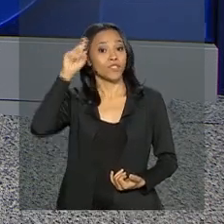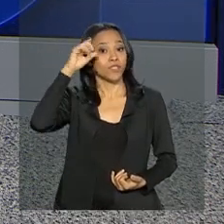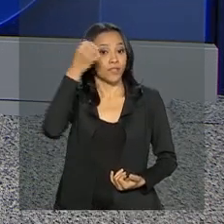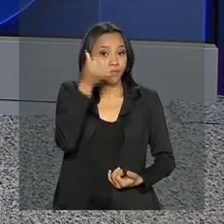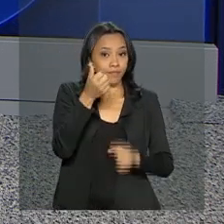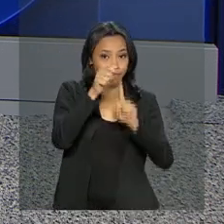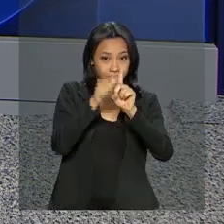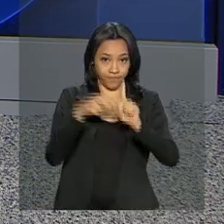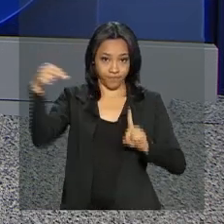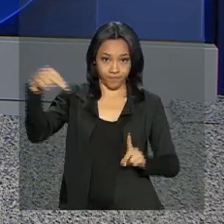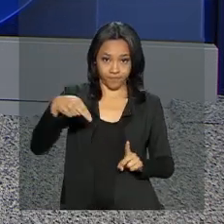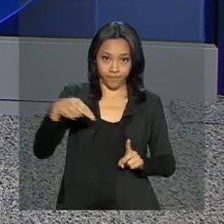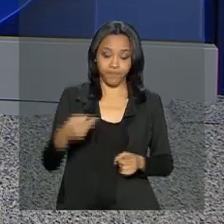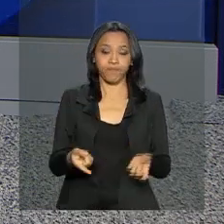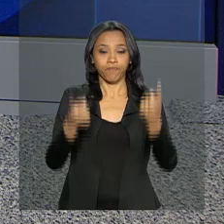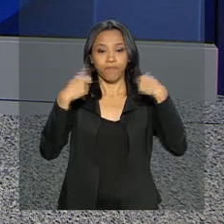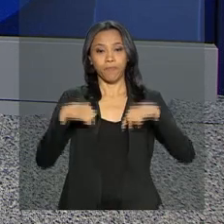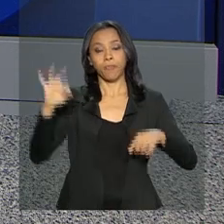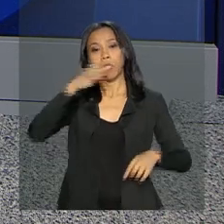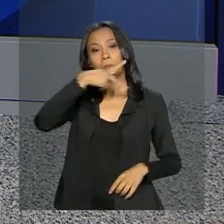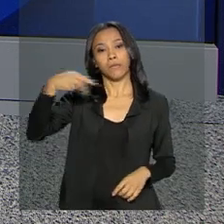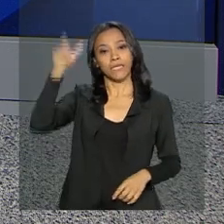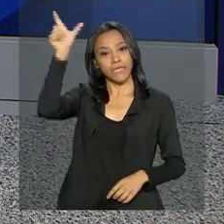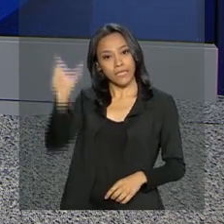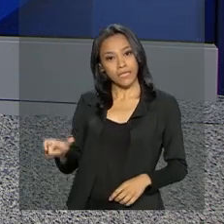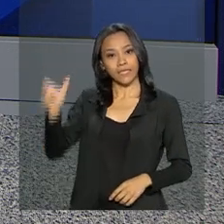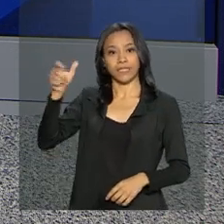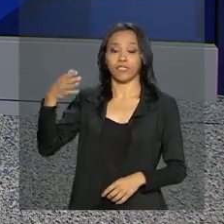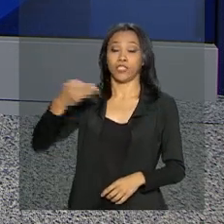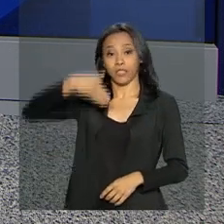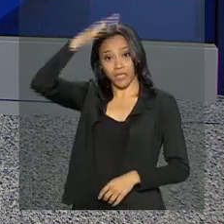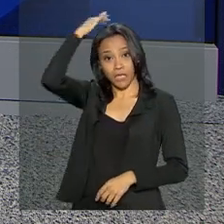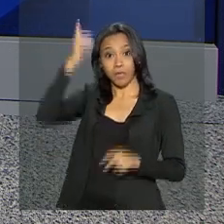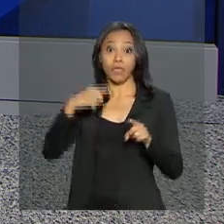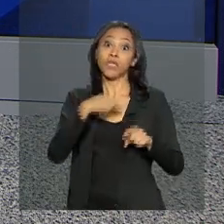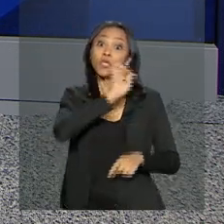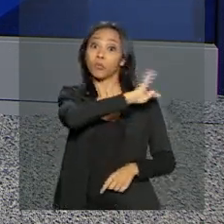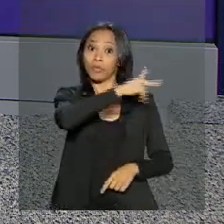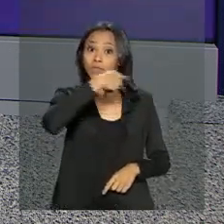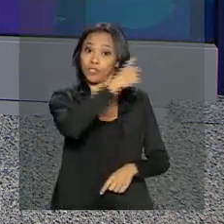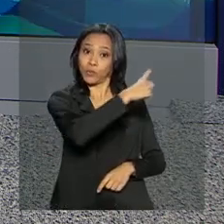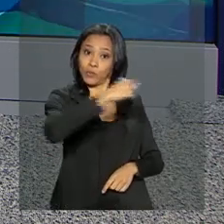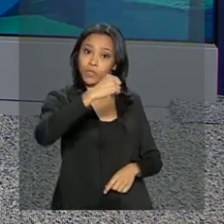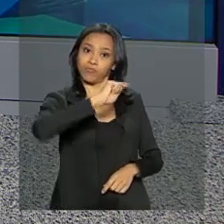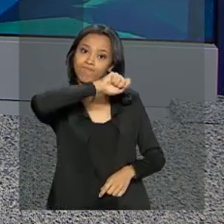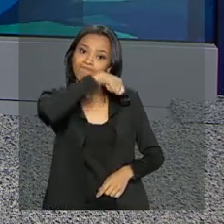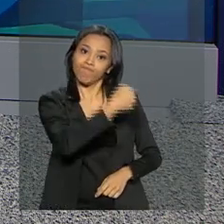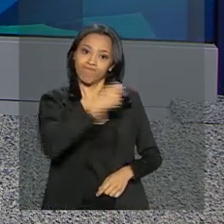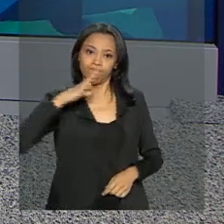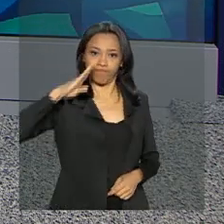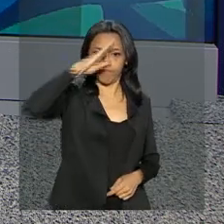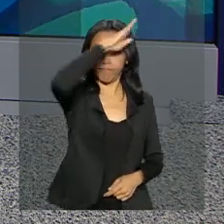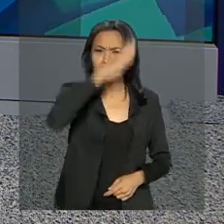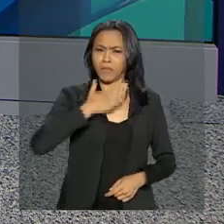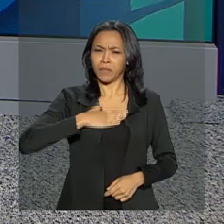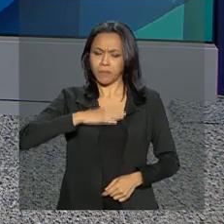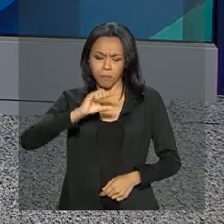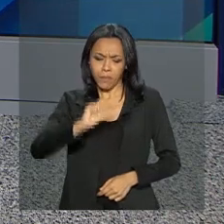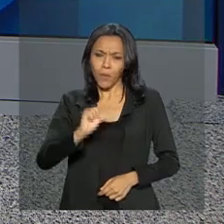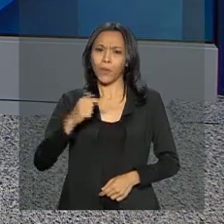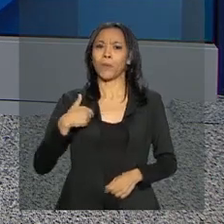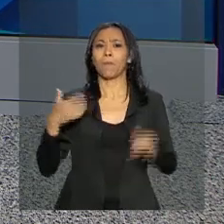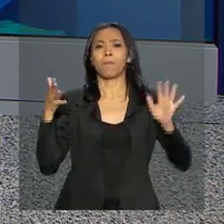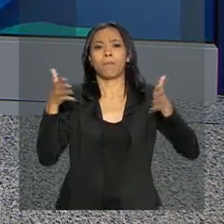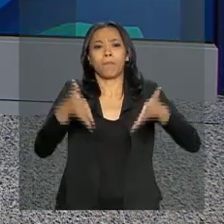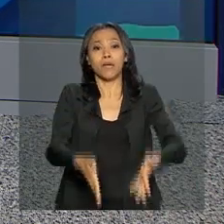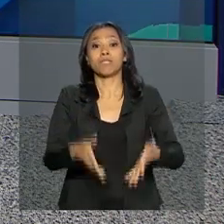novembro. O presidente Michel Temer e o presidente eleito Jair Bolsonaro participaram há pouco da sessão solene do